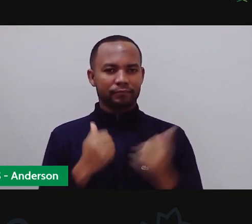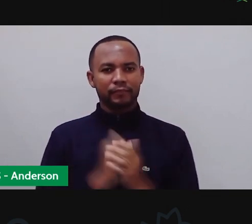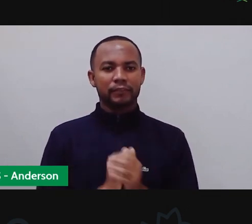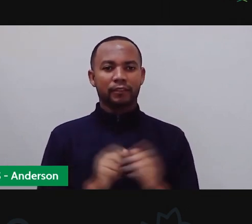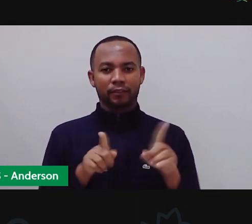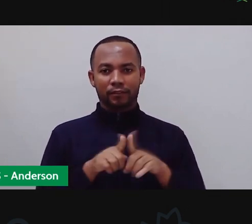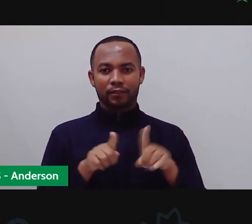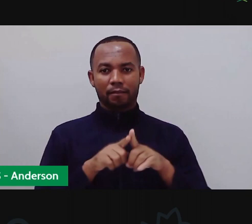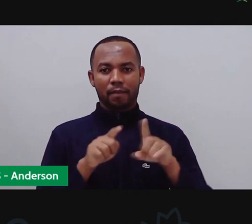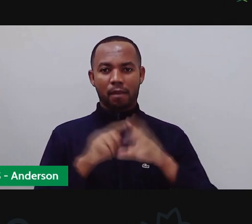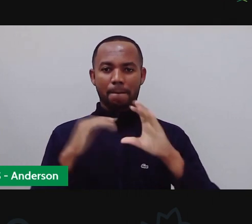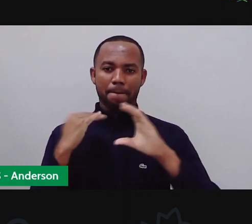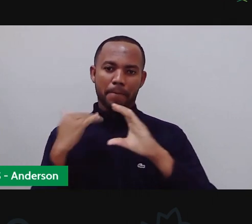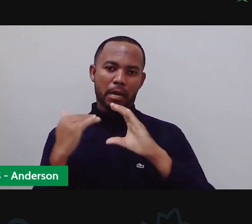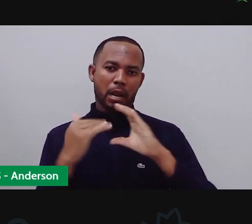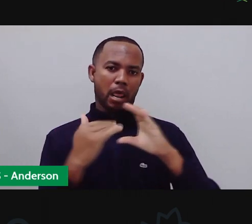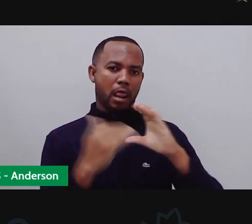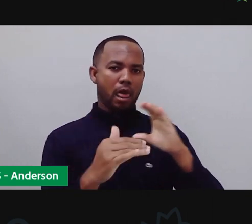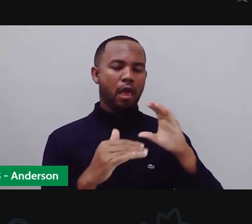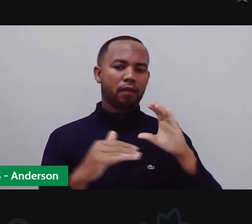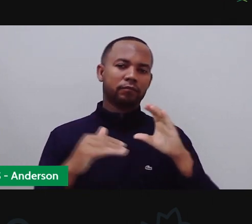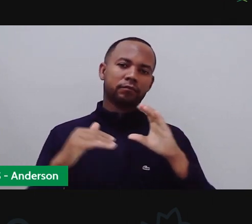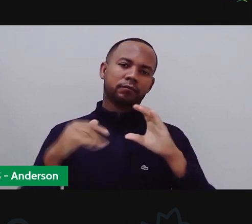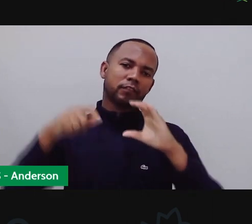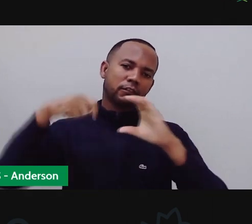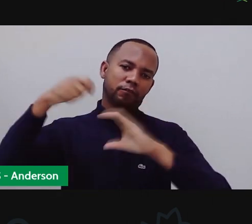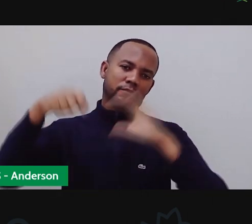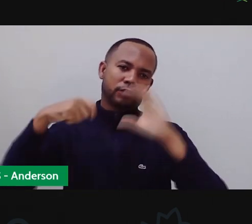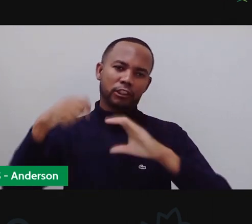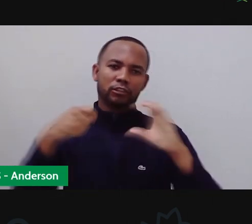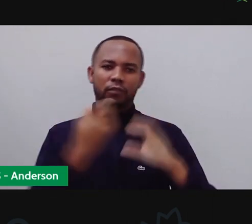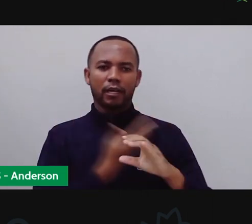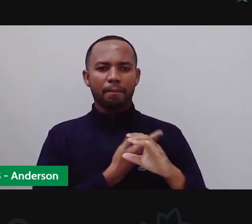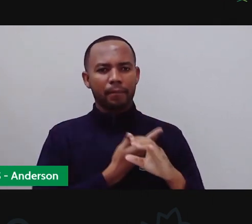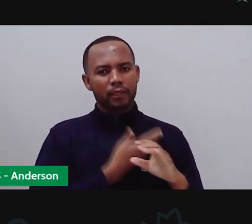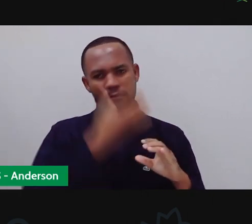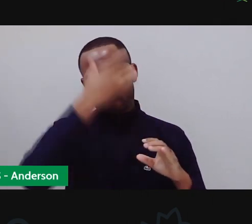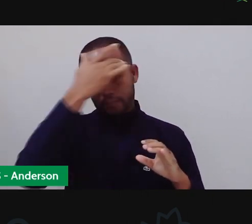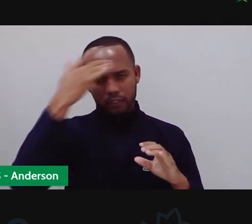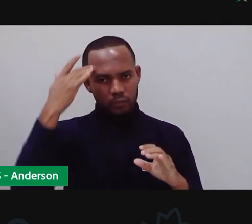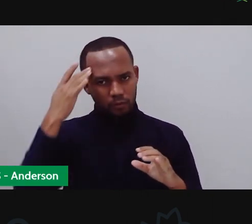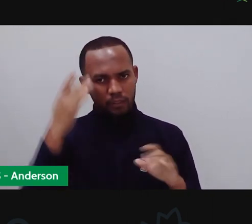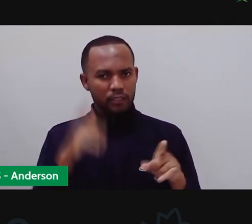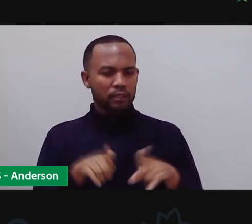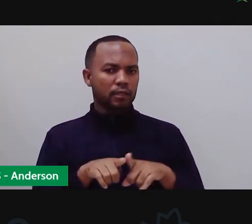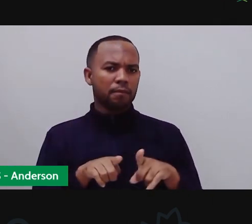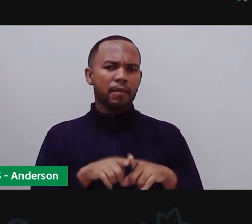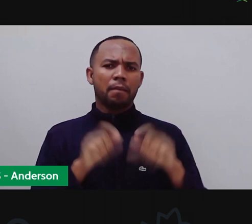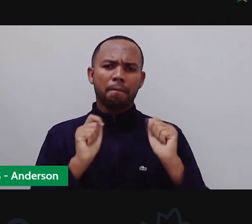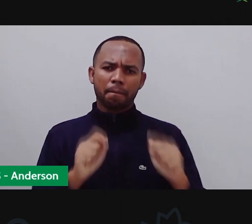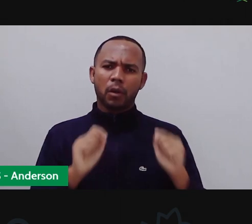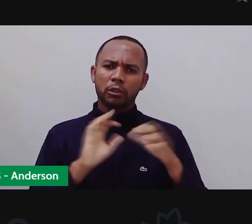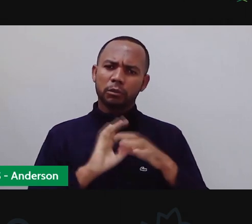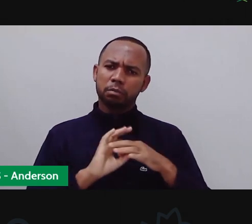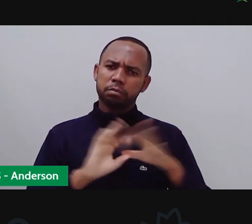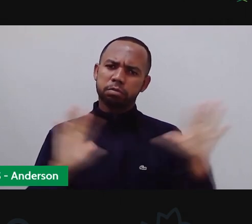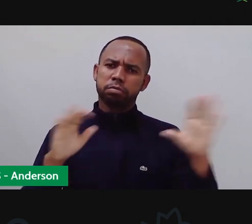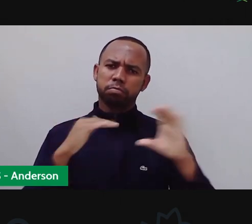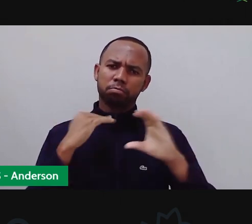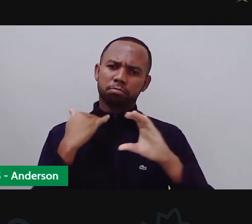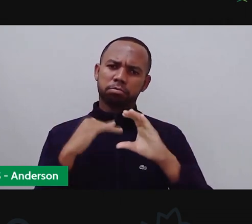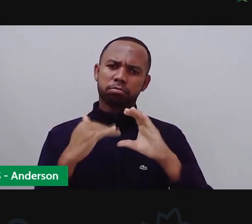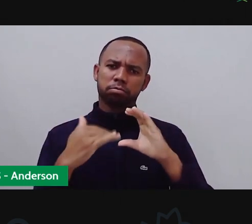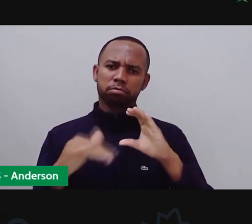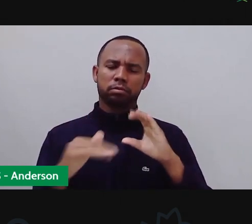Compartilha aí o nosso vídeo para os coleguinhas de vocês, para as pessoas que vocês conhecem, para a gente ter aí um maior número de visualização e